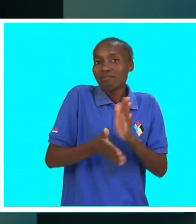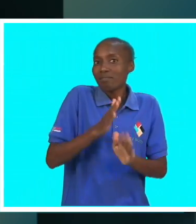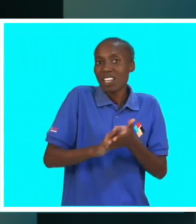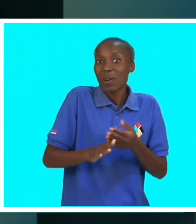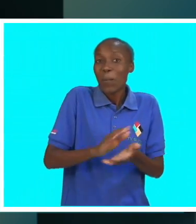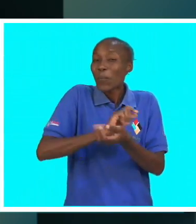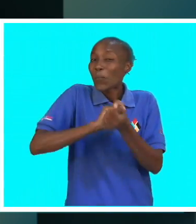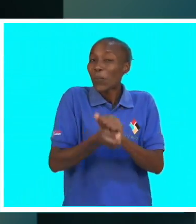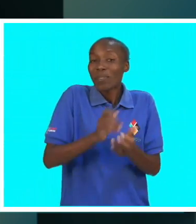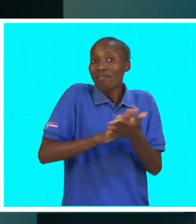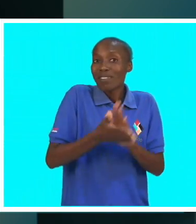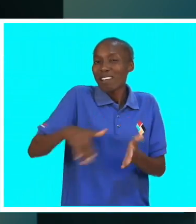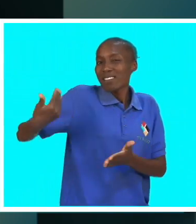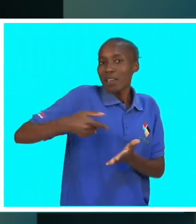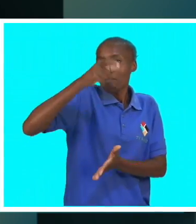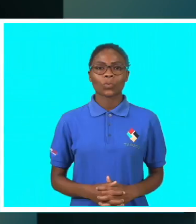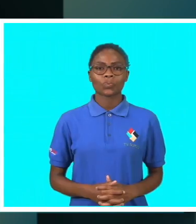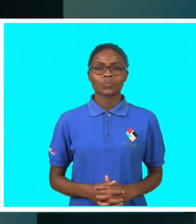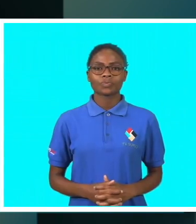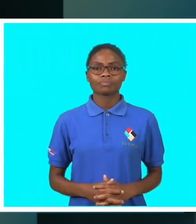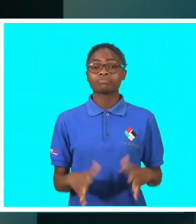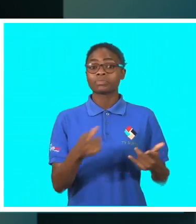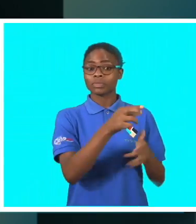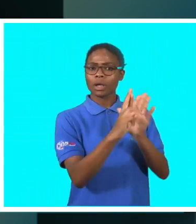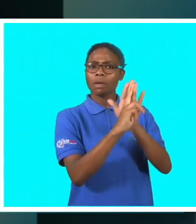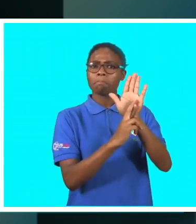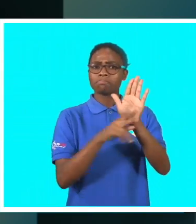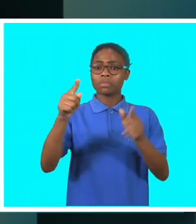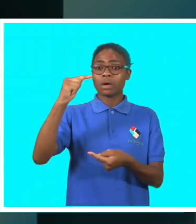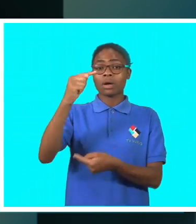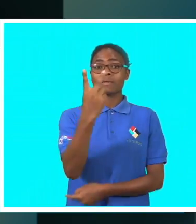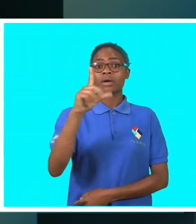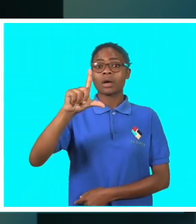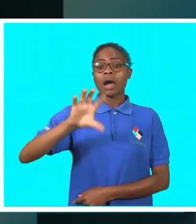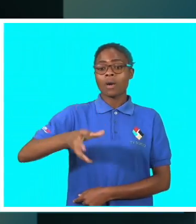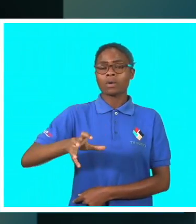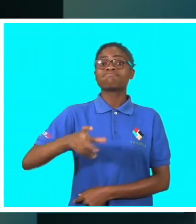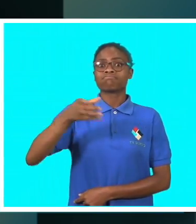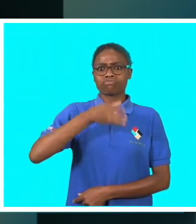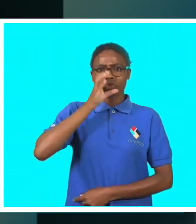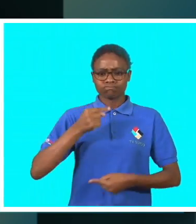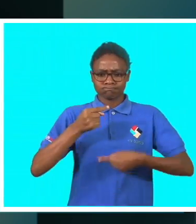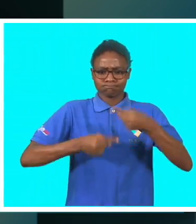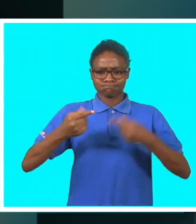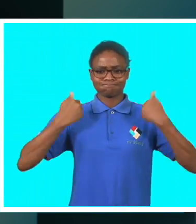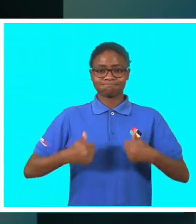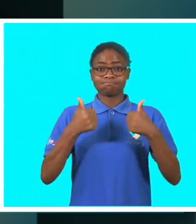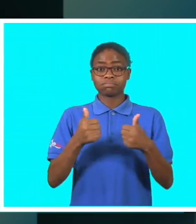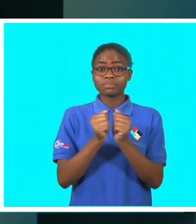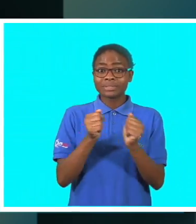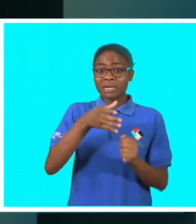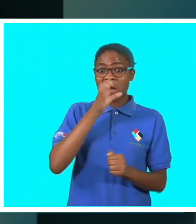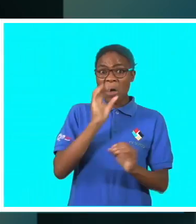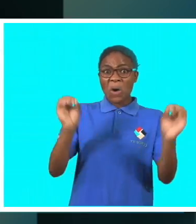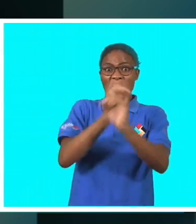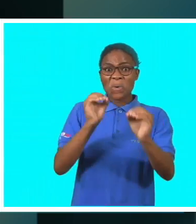Não muda nada. A fatura é sempre elevada. Recomenda-se que o ser humano consuma pelo menos dois litros de água por dia.